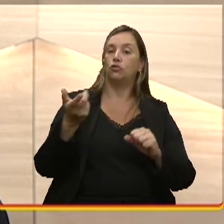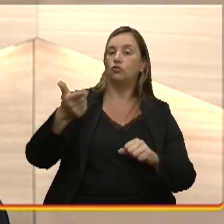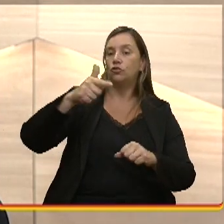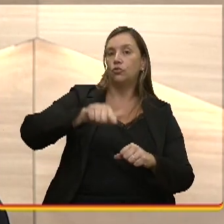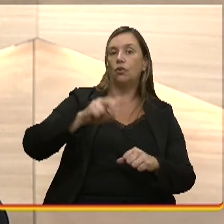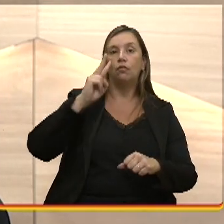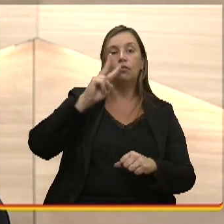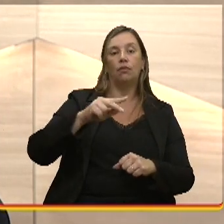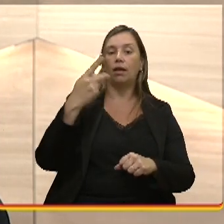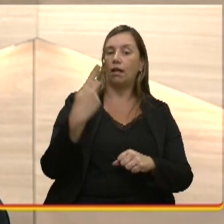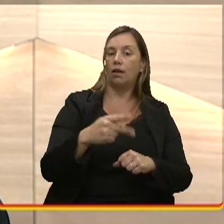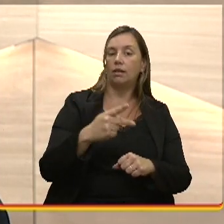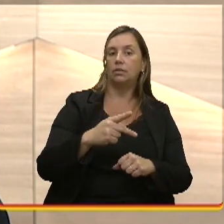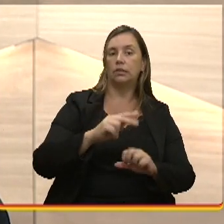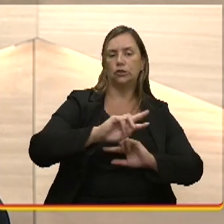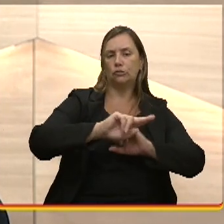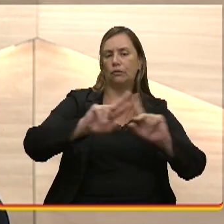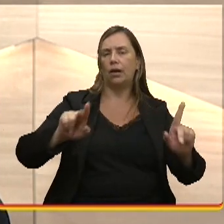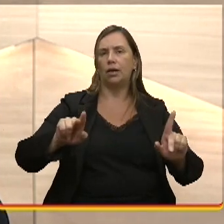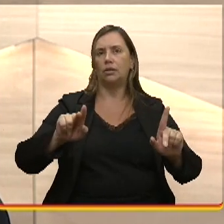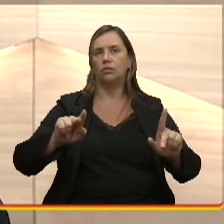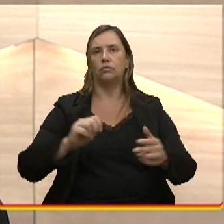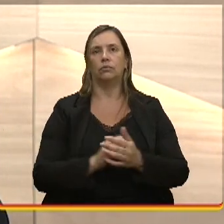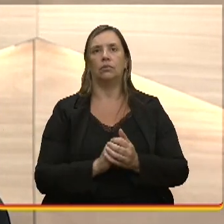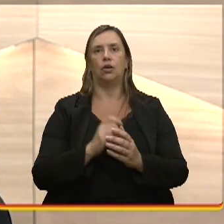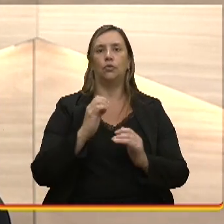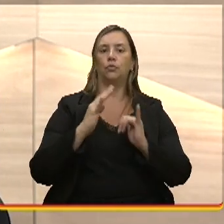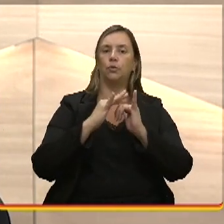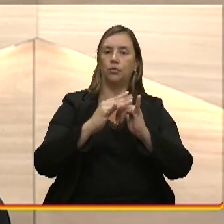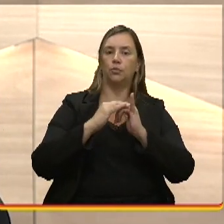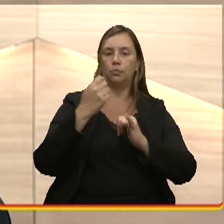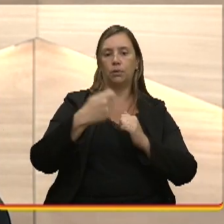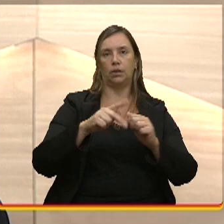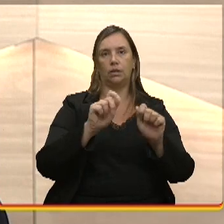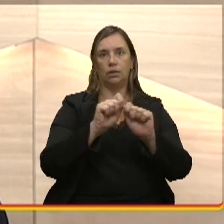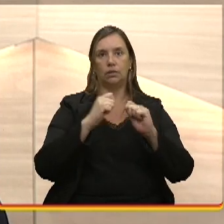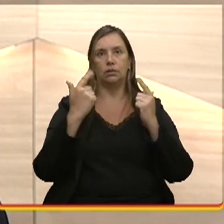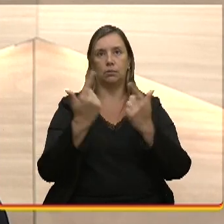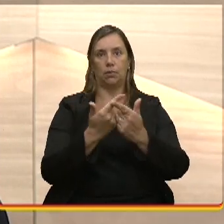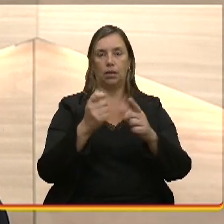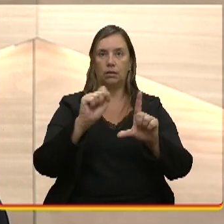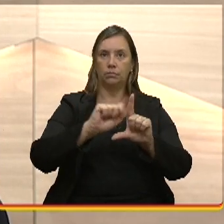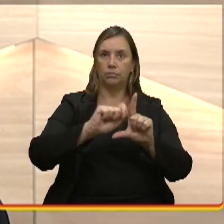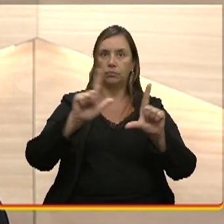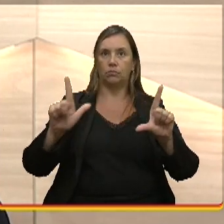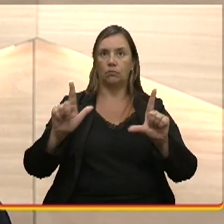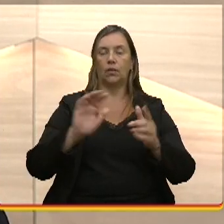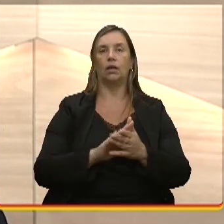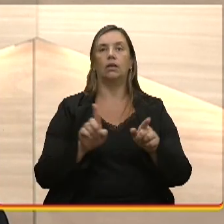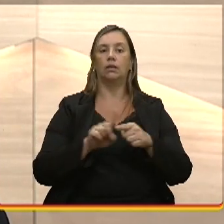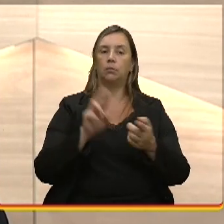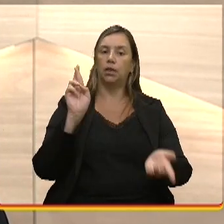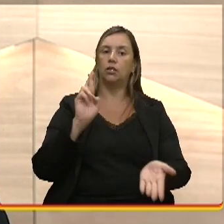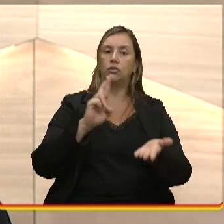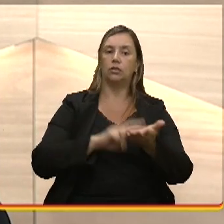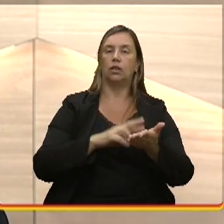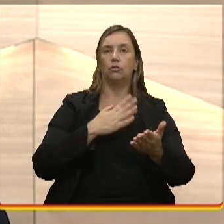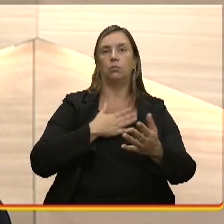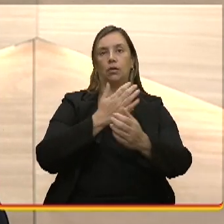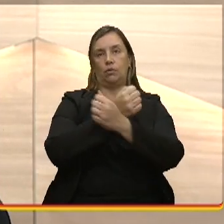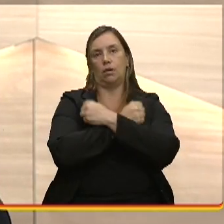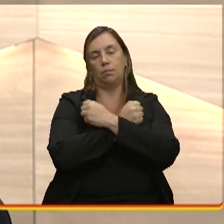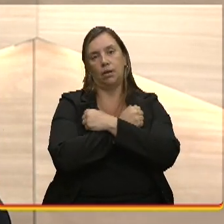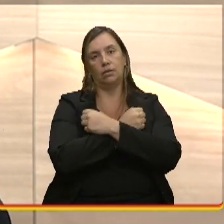esta e outras edições do nosso programa, no canal do YouTube, aqui da TV Assembleia. E fica registrado o meu abraço,